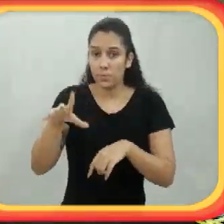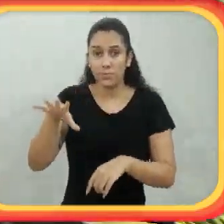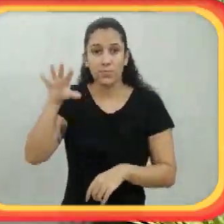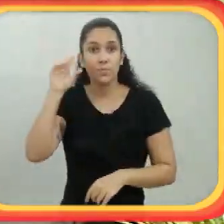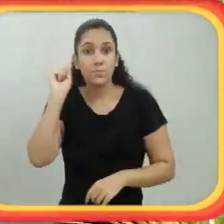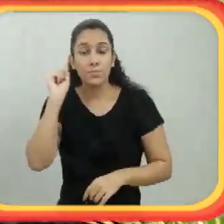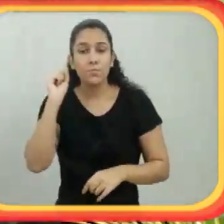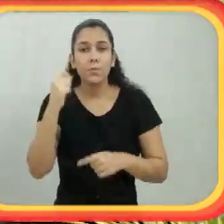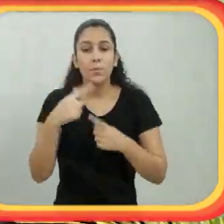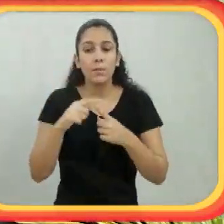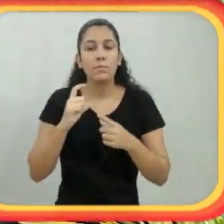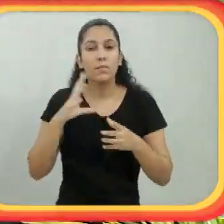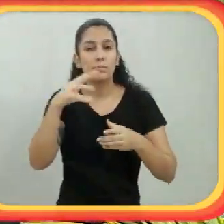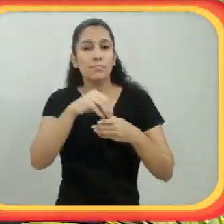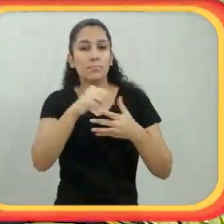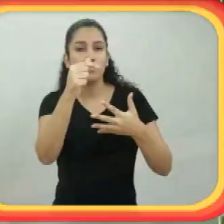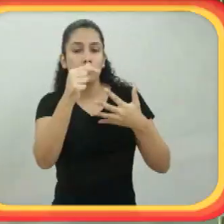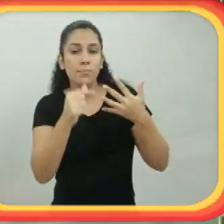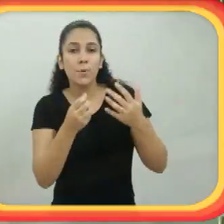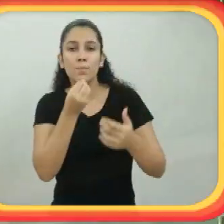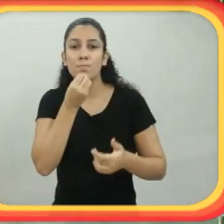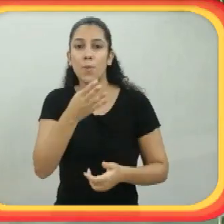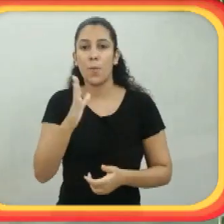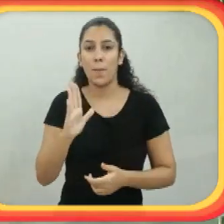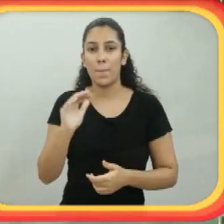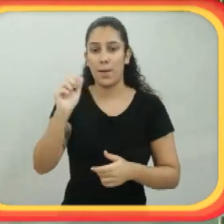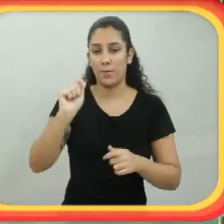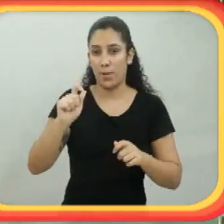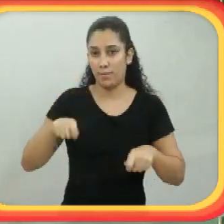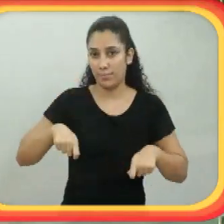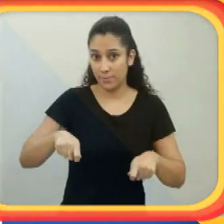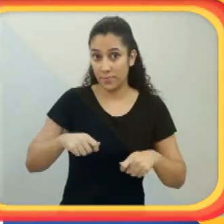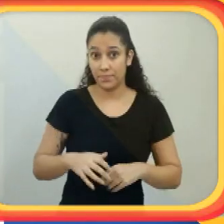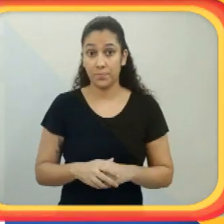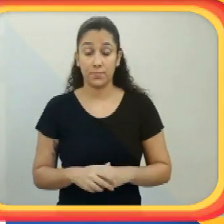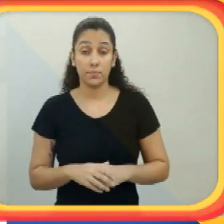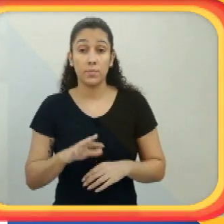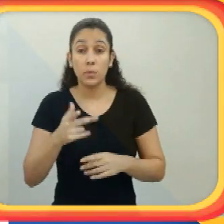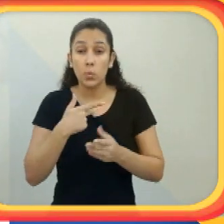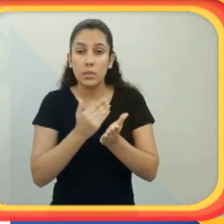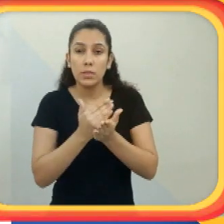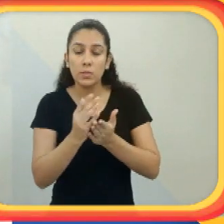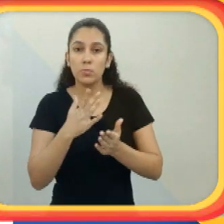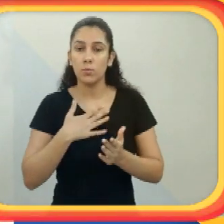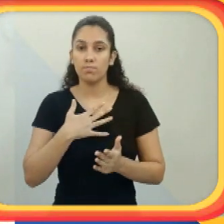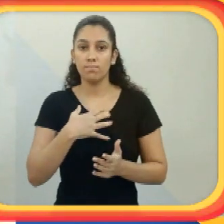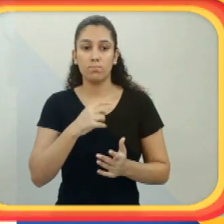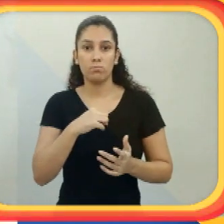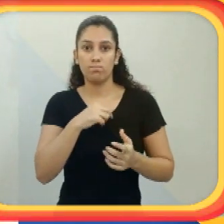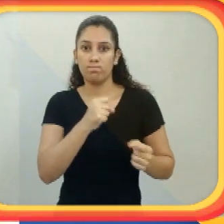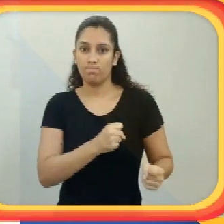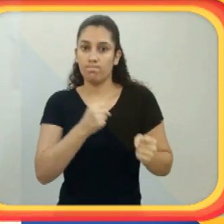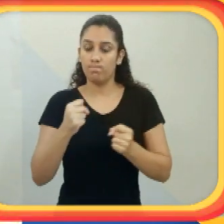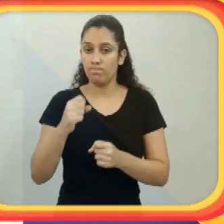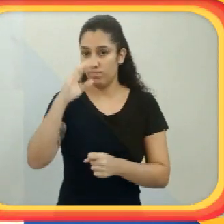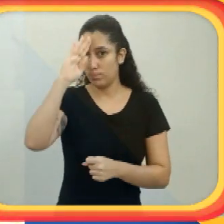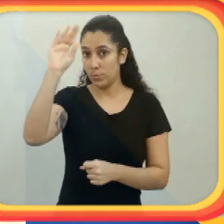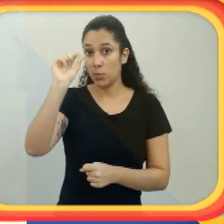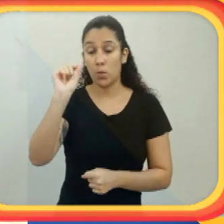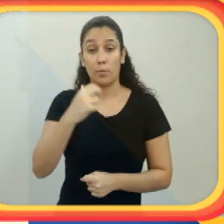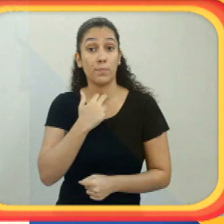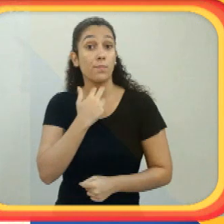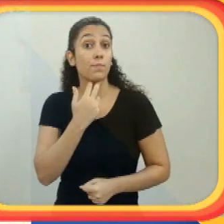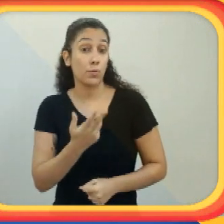muito. E eu me orgulho disso. A minha segunda gravidez, também muito planejada e desejada.